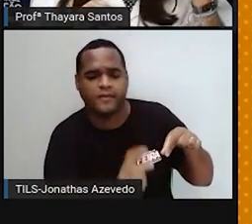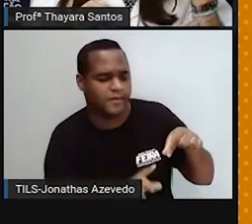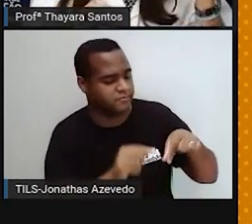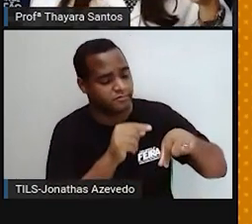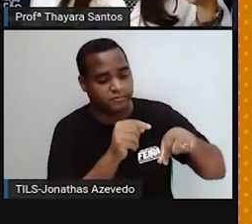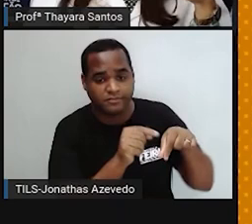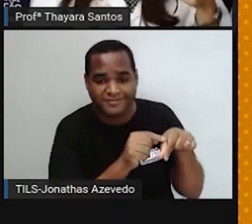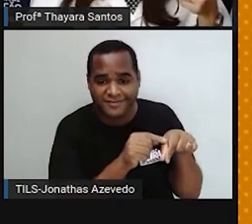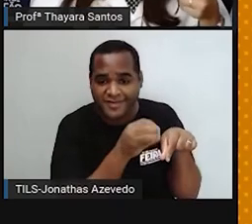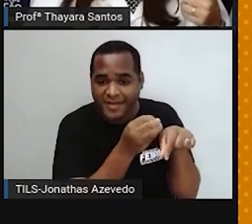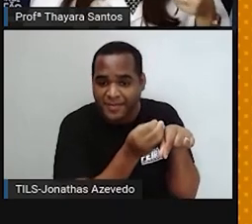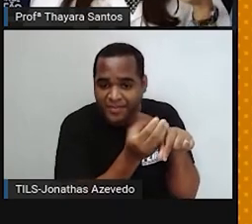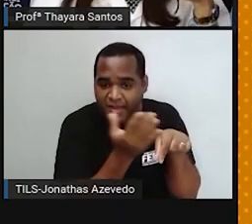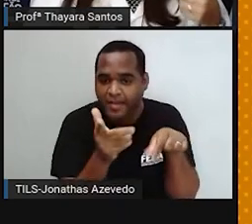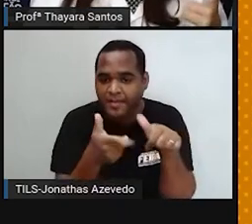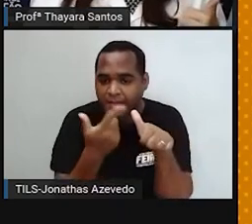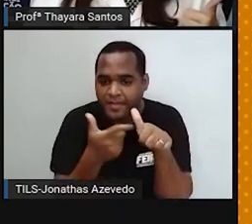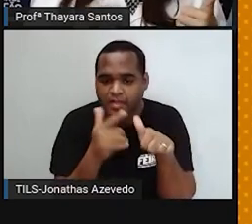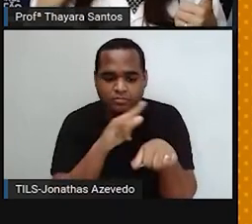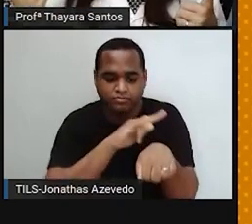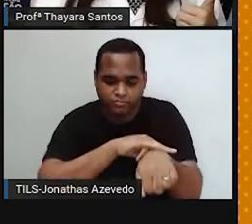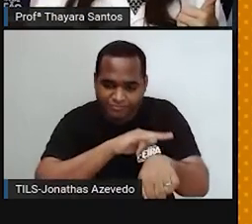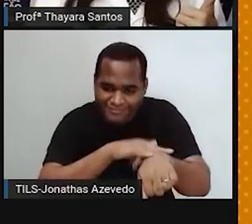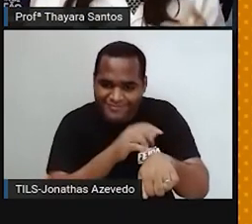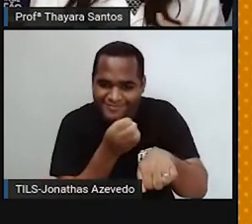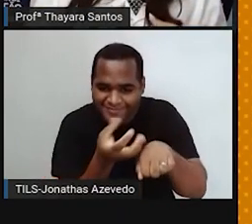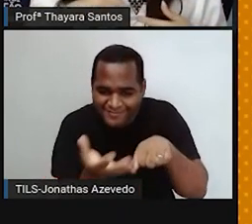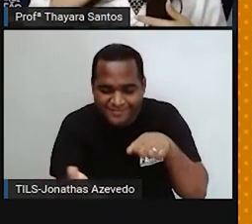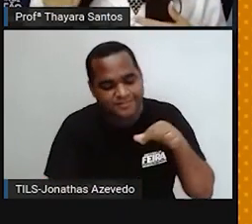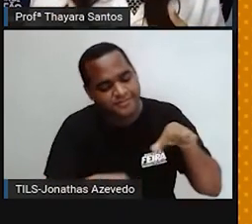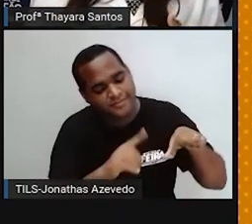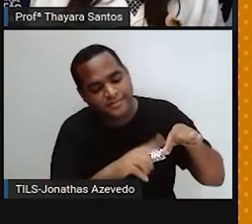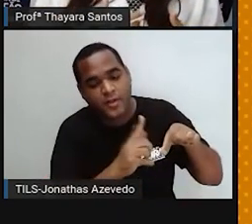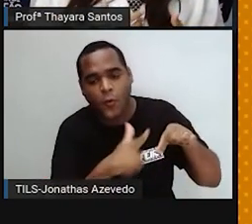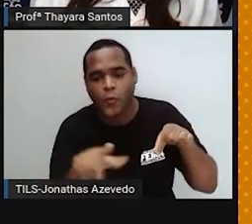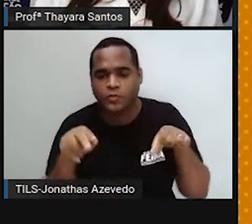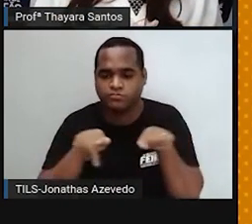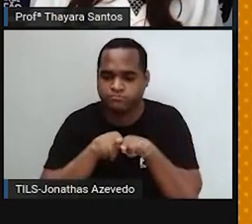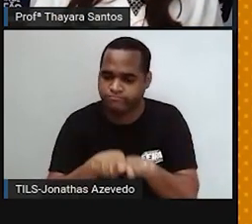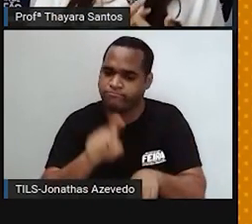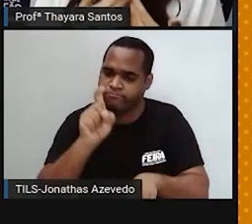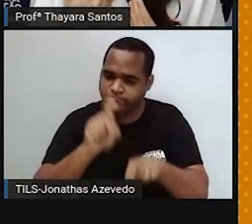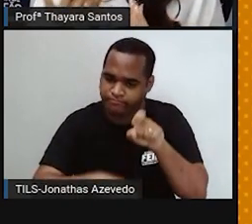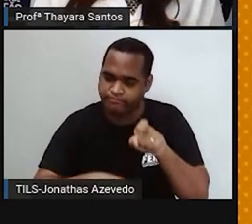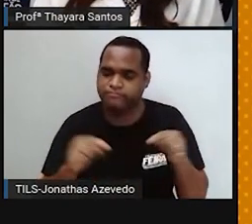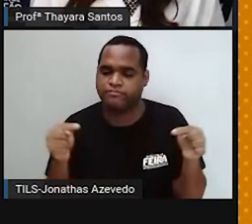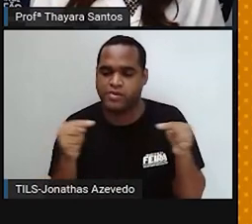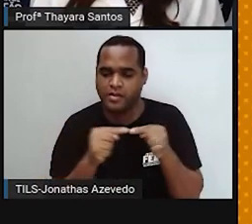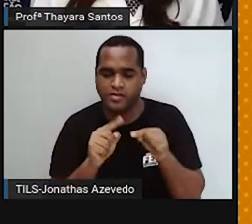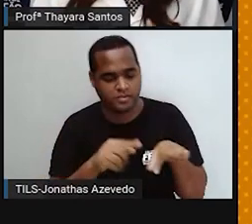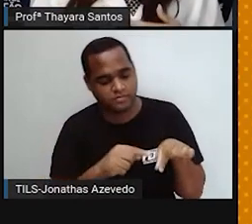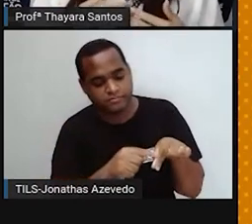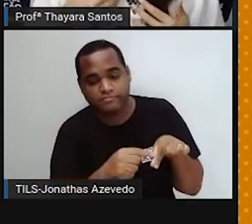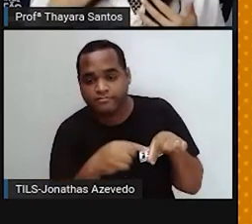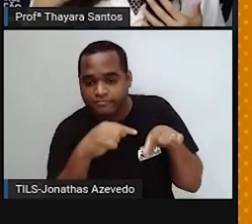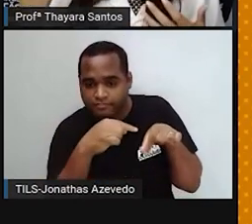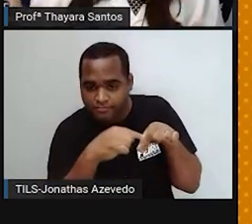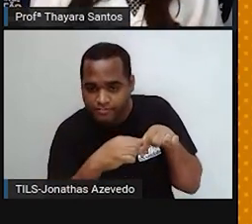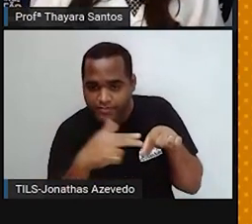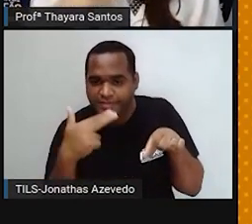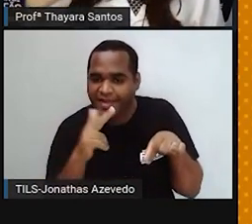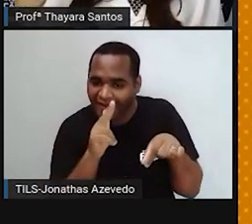A uretra faz a função excretora, que é eliminar a urina. E a vagina faz a função reprodutiva, que é